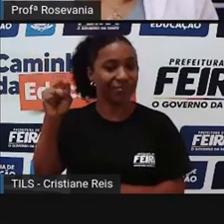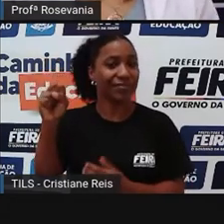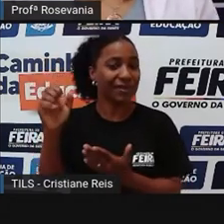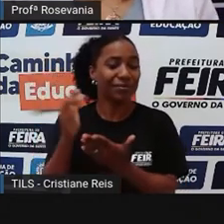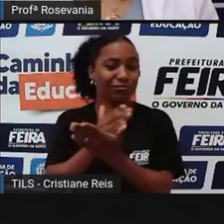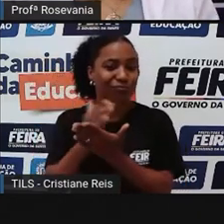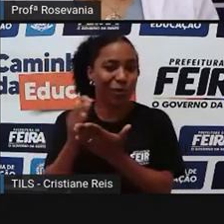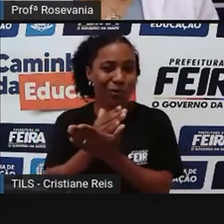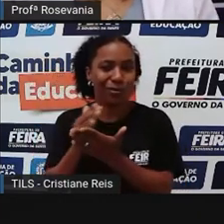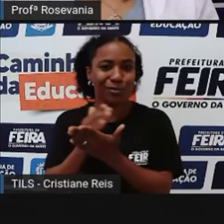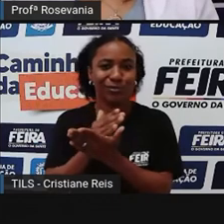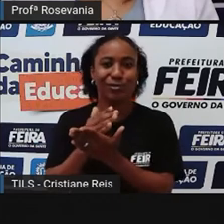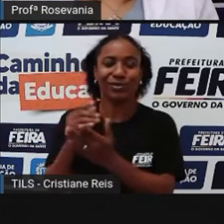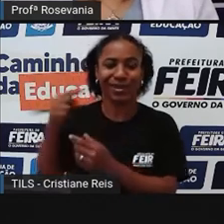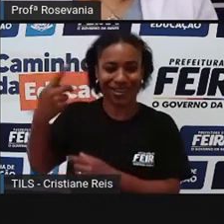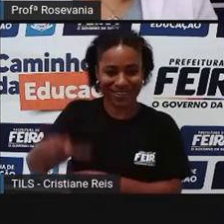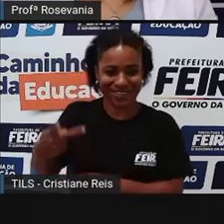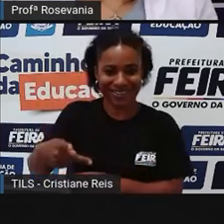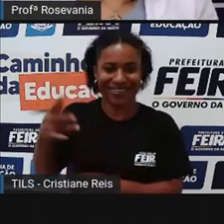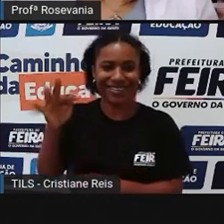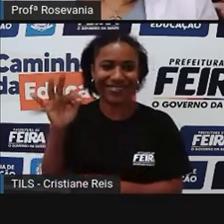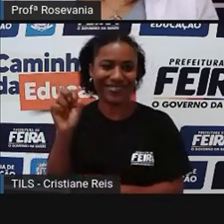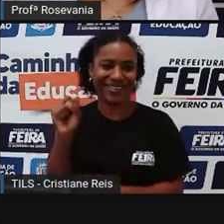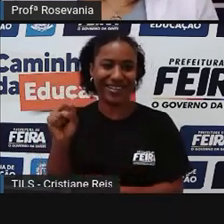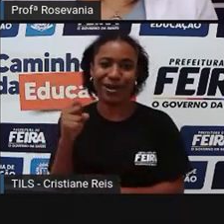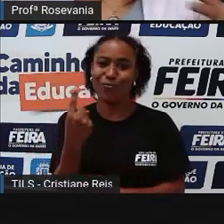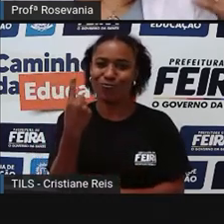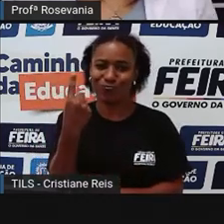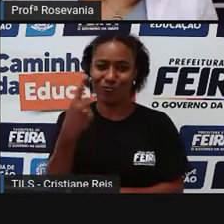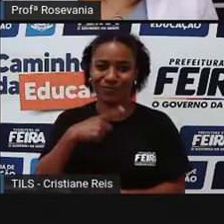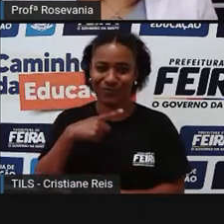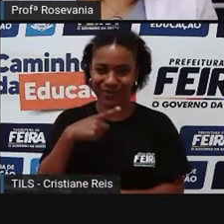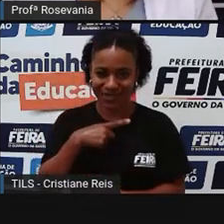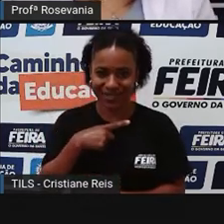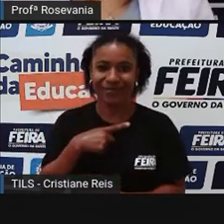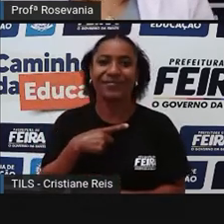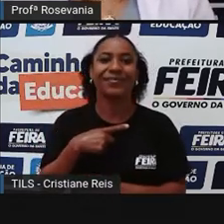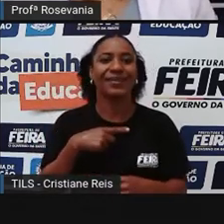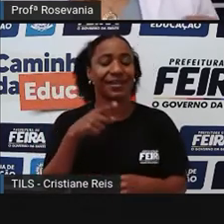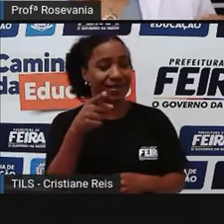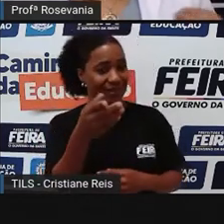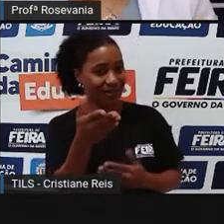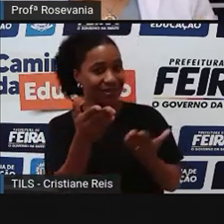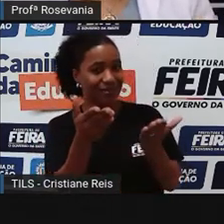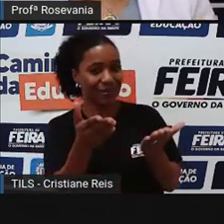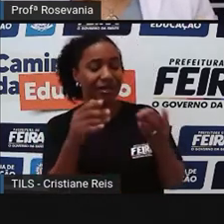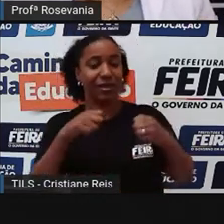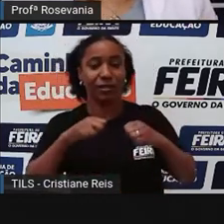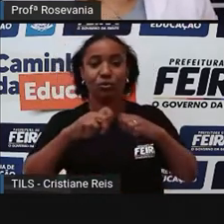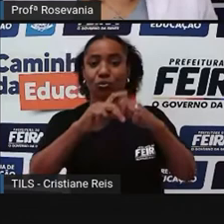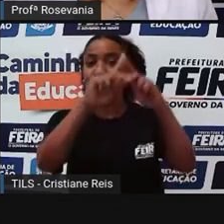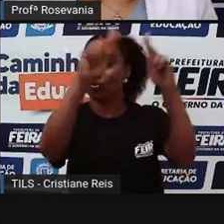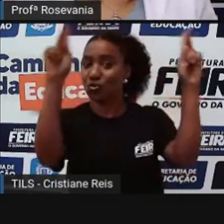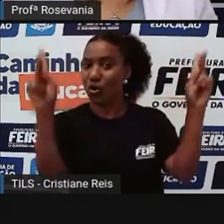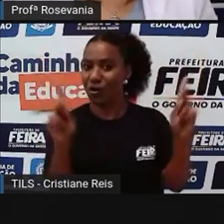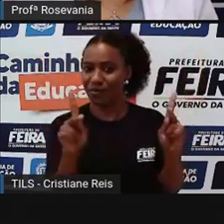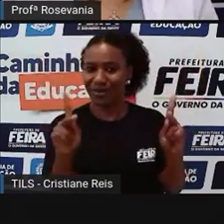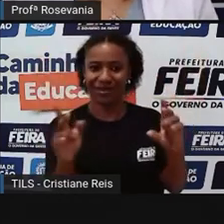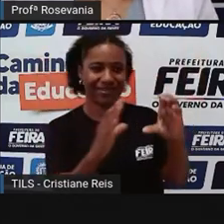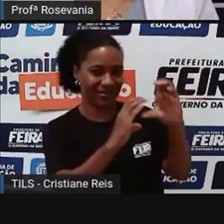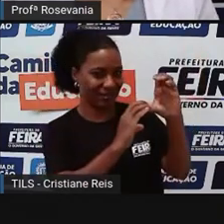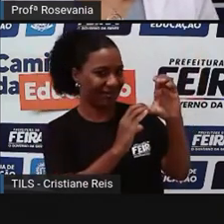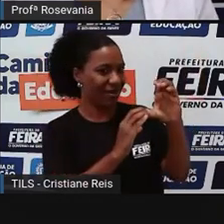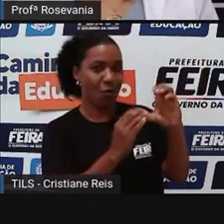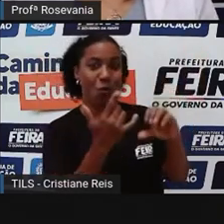e a gente tem vários shoppings, normalmente a Pro gosta de botar o shopping Boulevard, mas dessa vez eu trouxe o America Outlet,